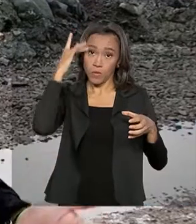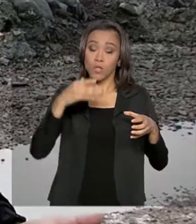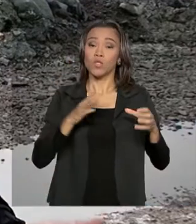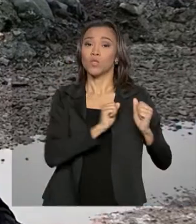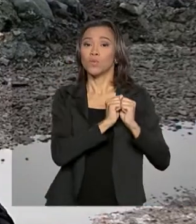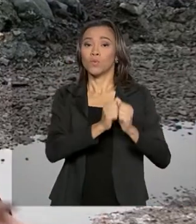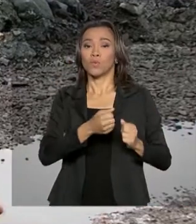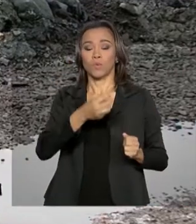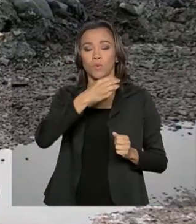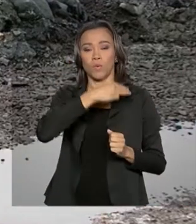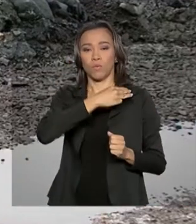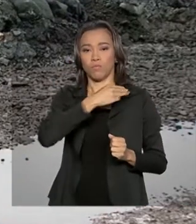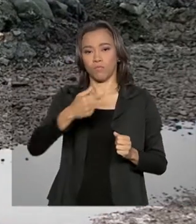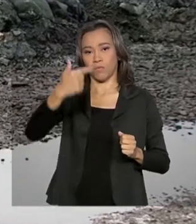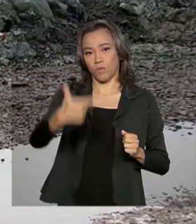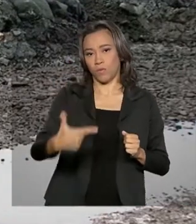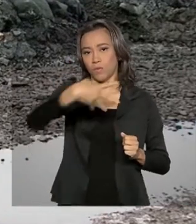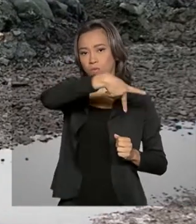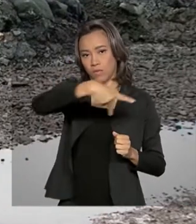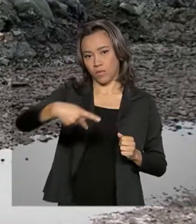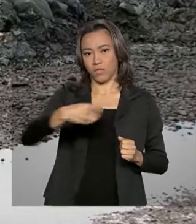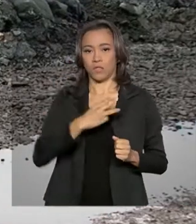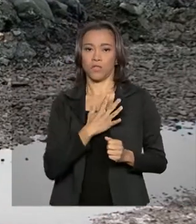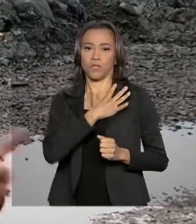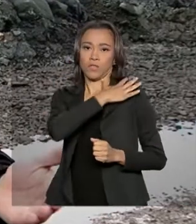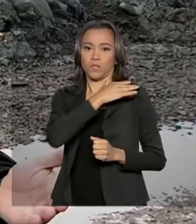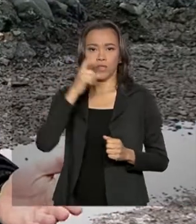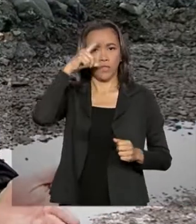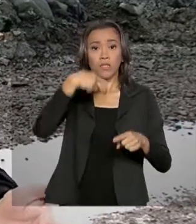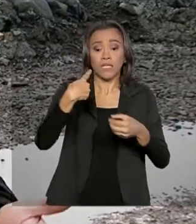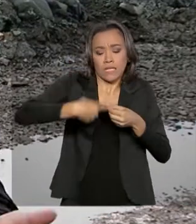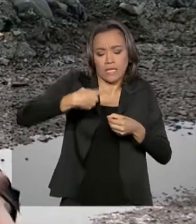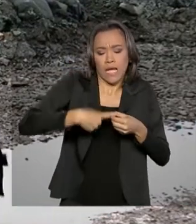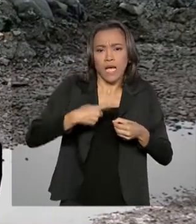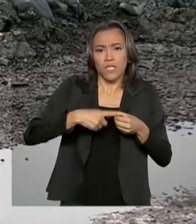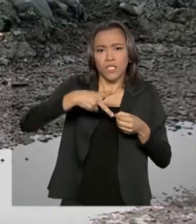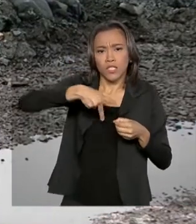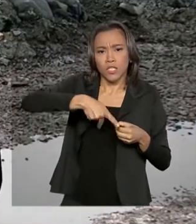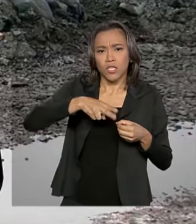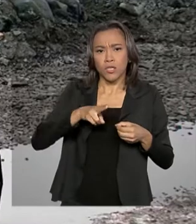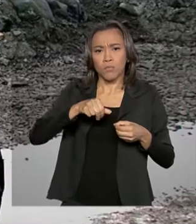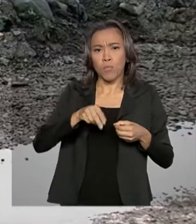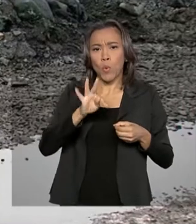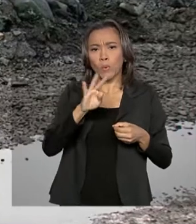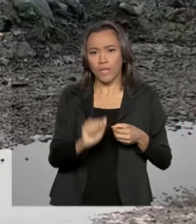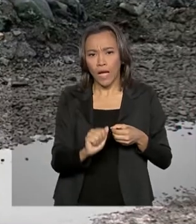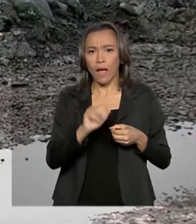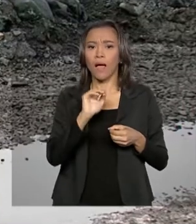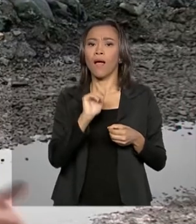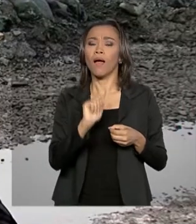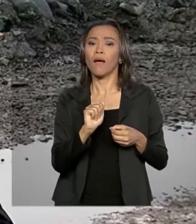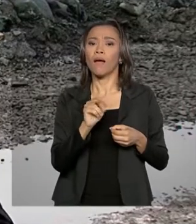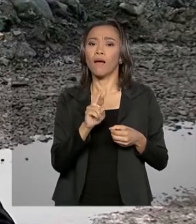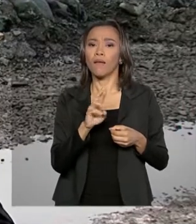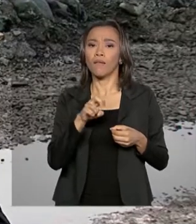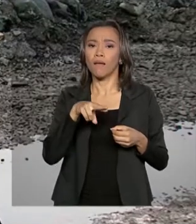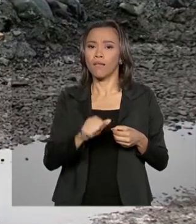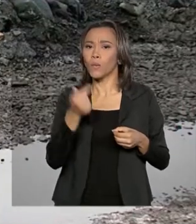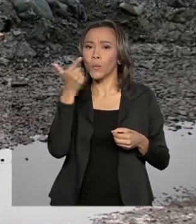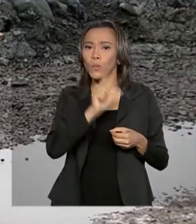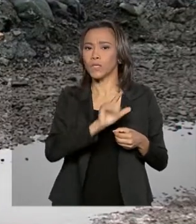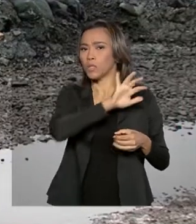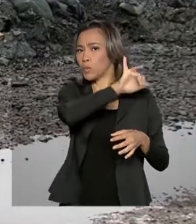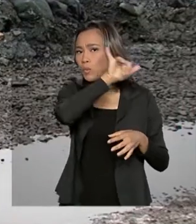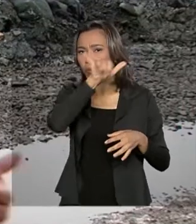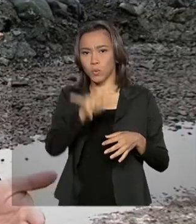de Putarenas, que fica no extremo sul do Chile, e é onde tem a travessia mais rápida aqui para a Antártica, não conseguiu decolar